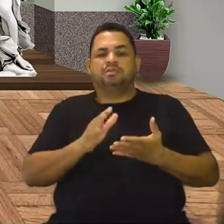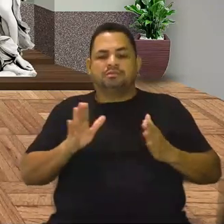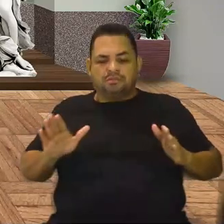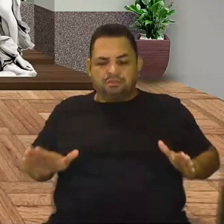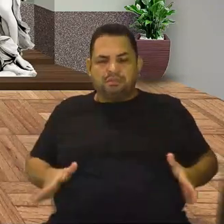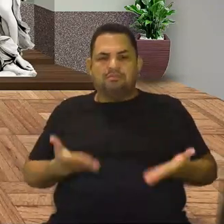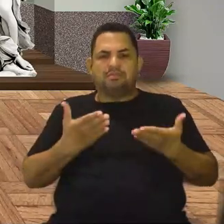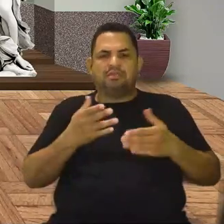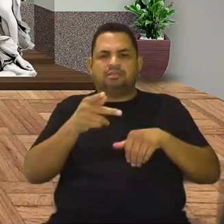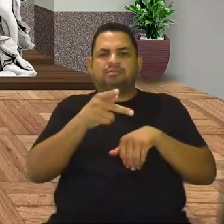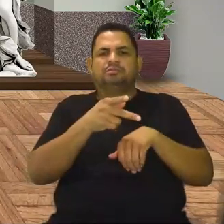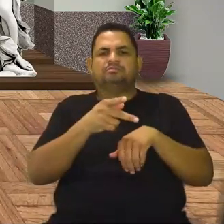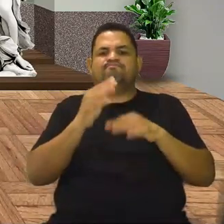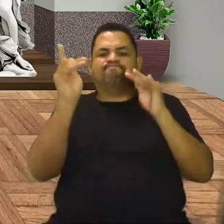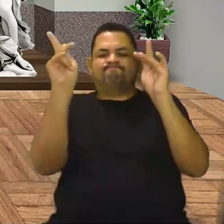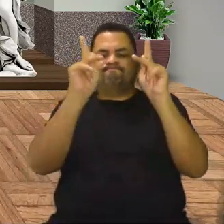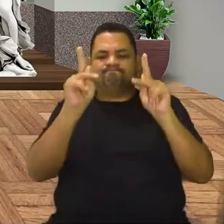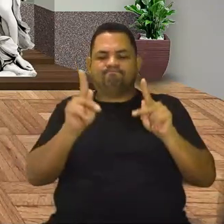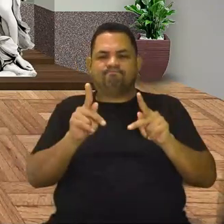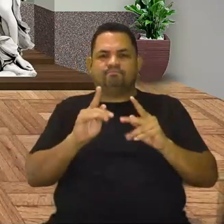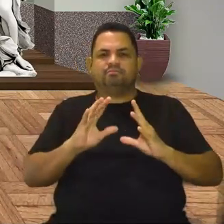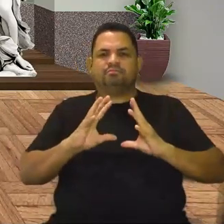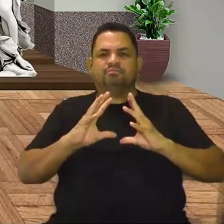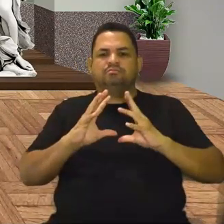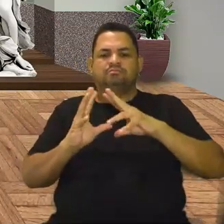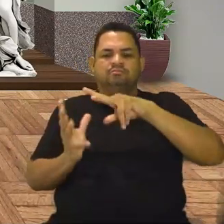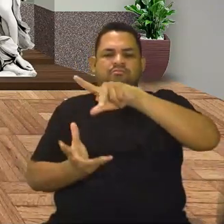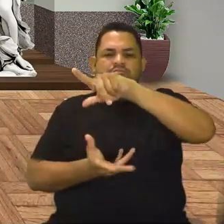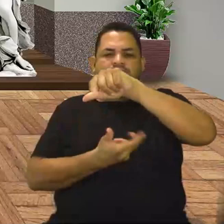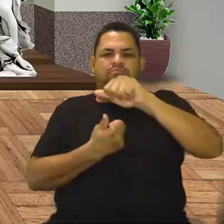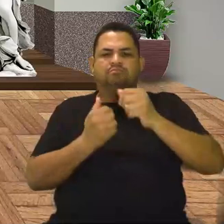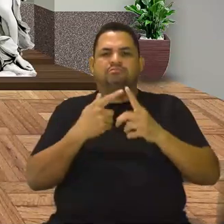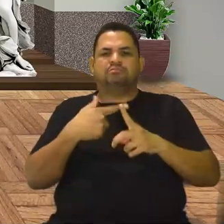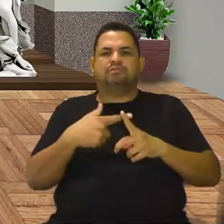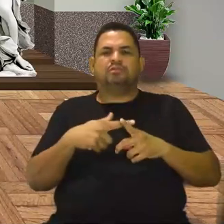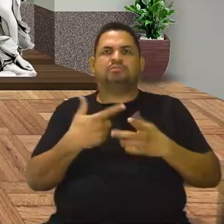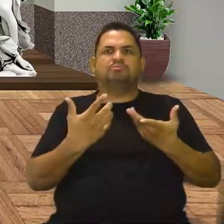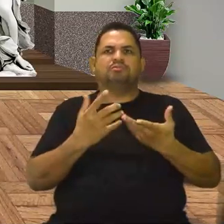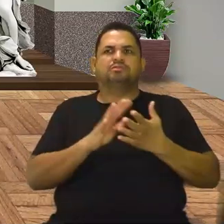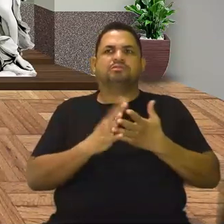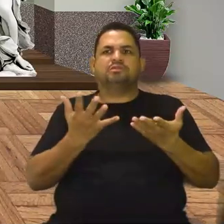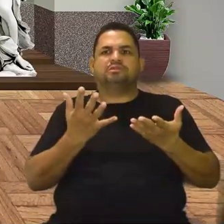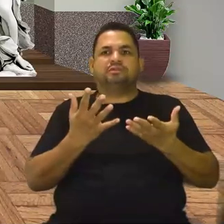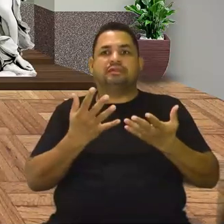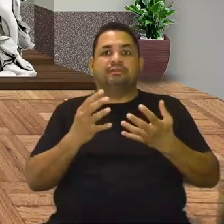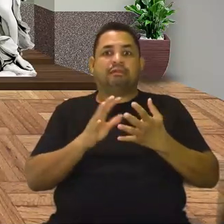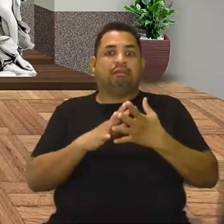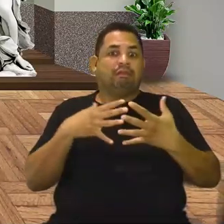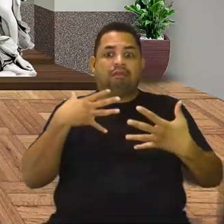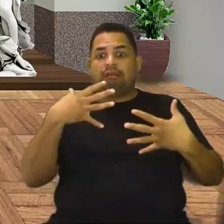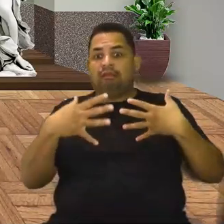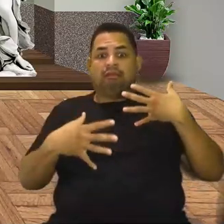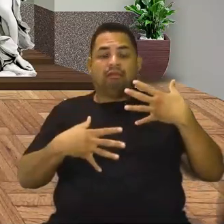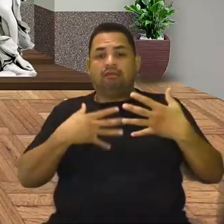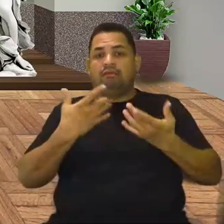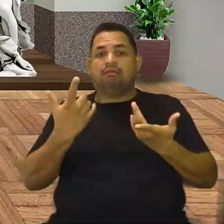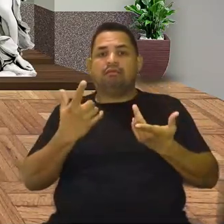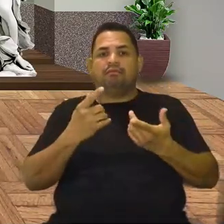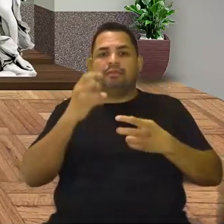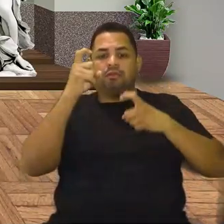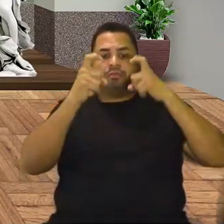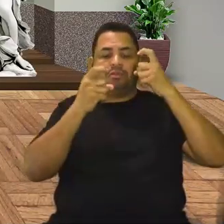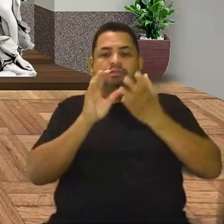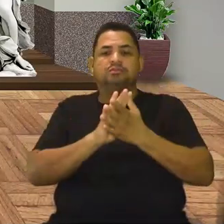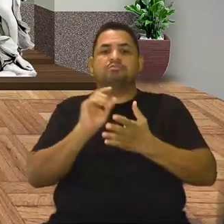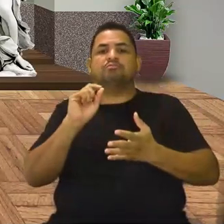mundial, porque o mundo estava perplexo com o que tinha acontecido. Uma guerra que achava que ela